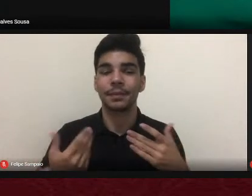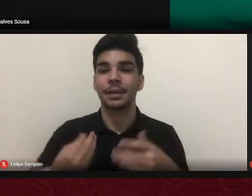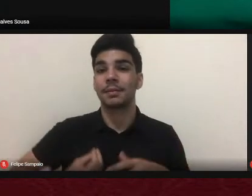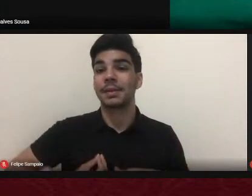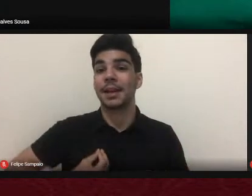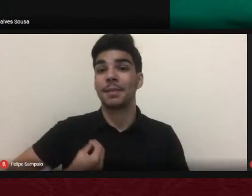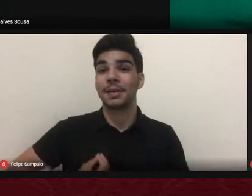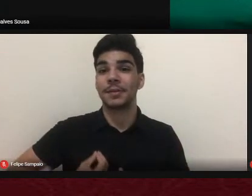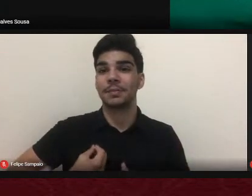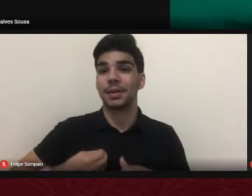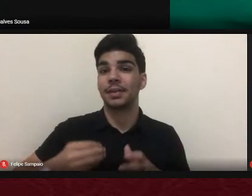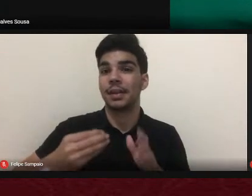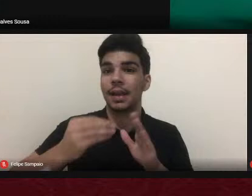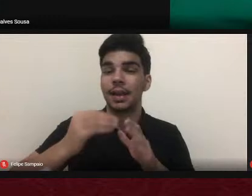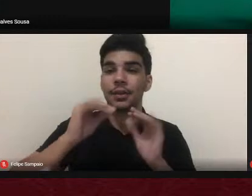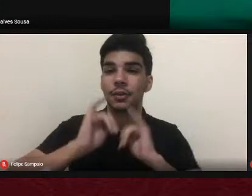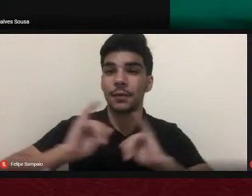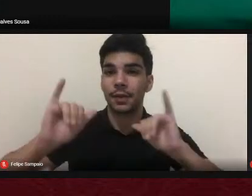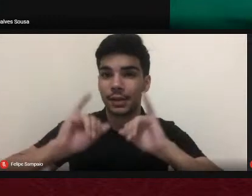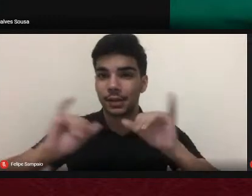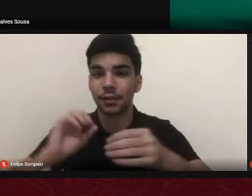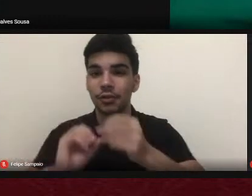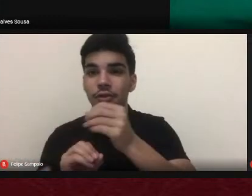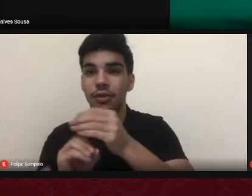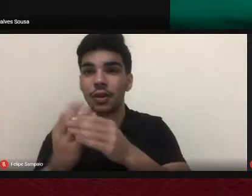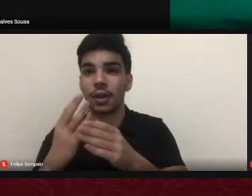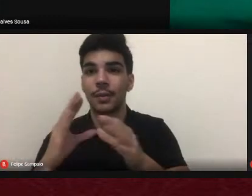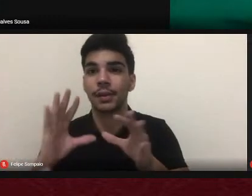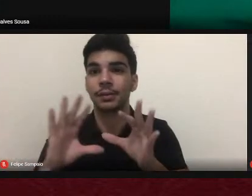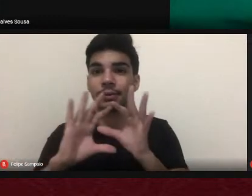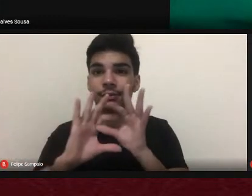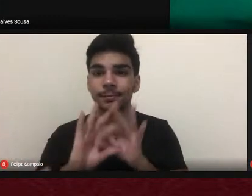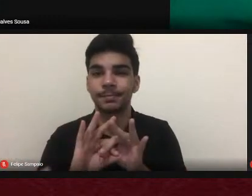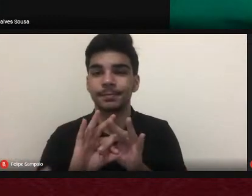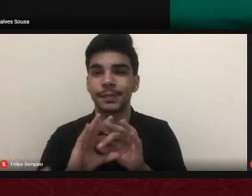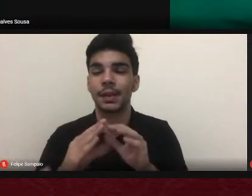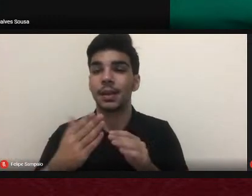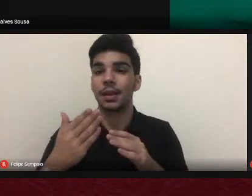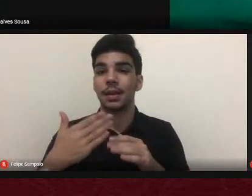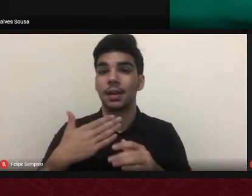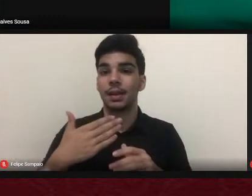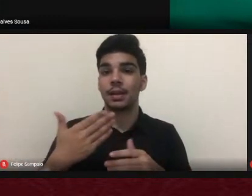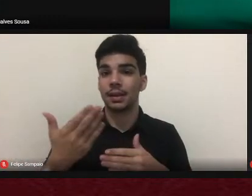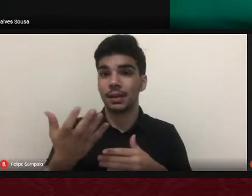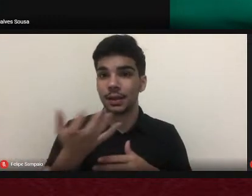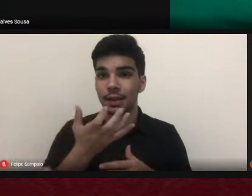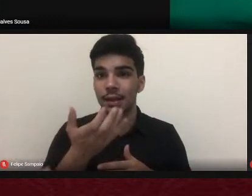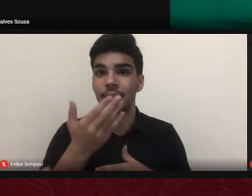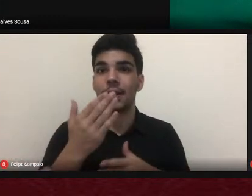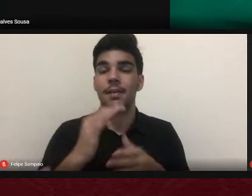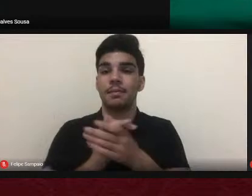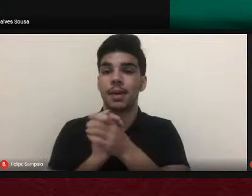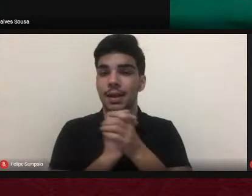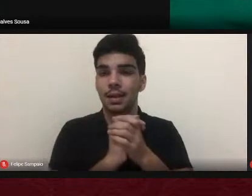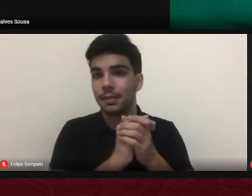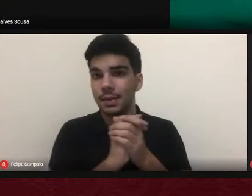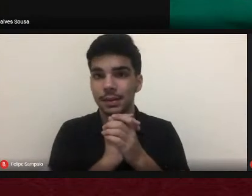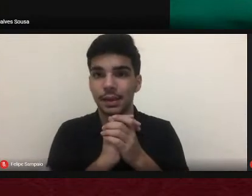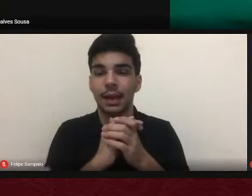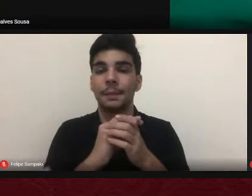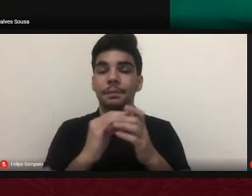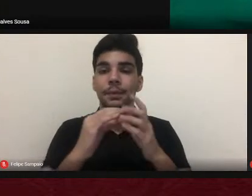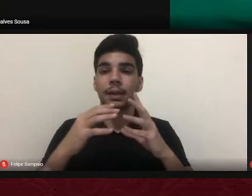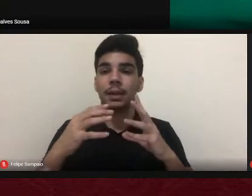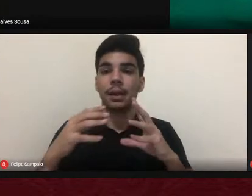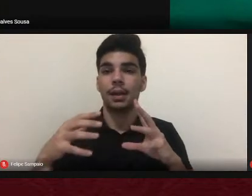coletivas pela editora primeiramente gostaria de parabenizar a editora pela belíssima organização